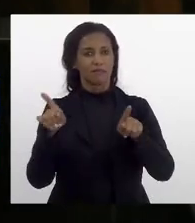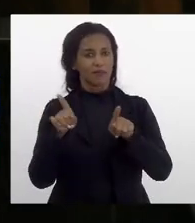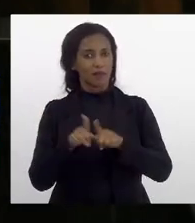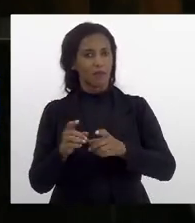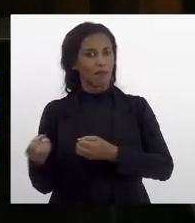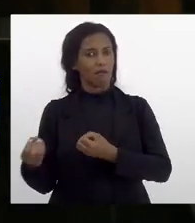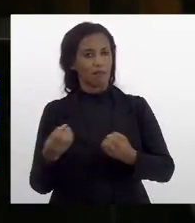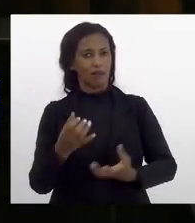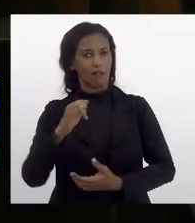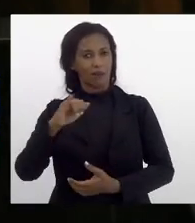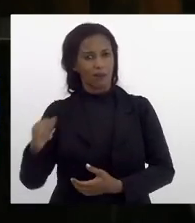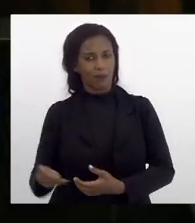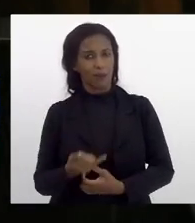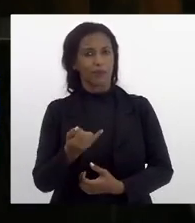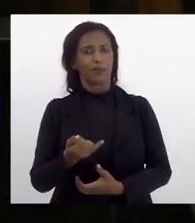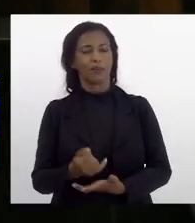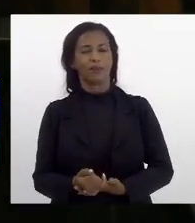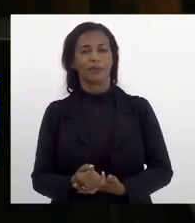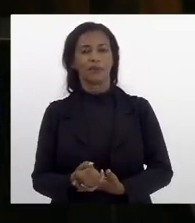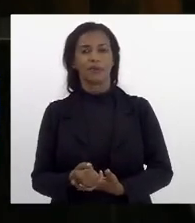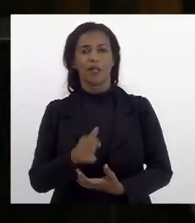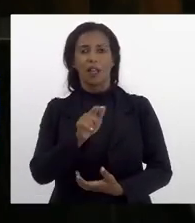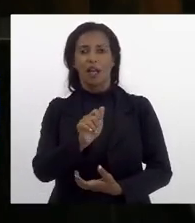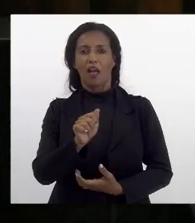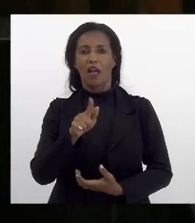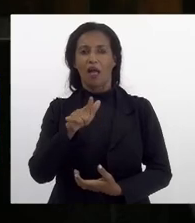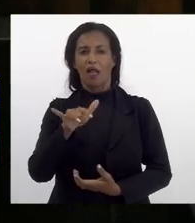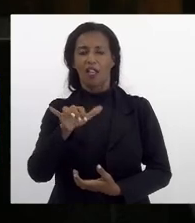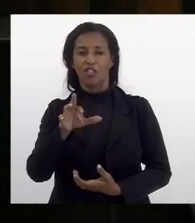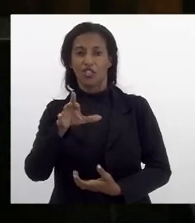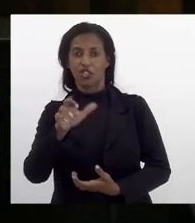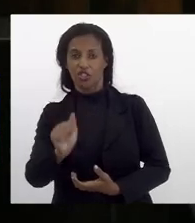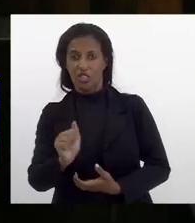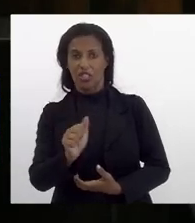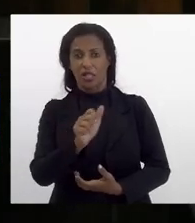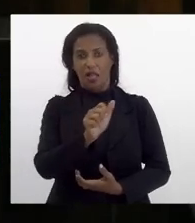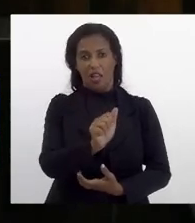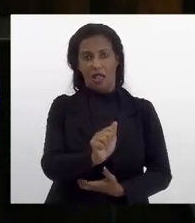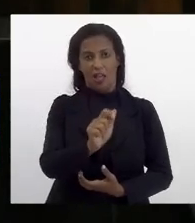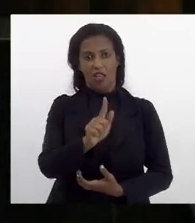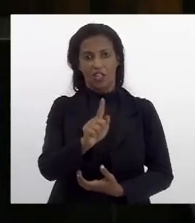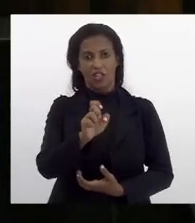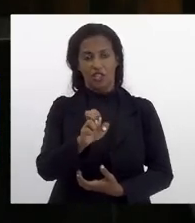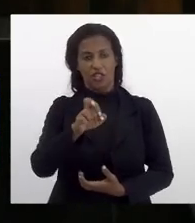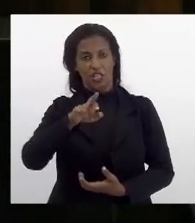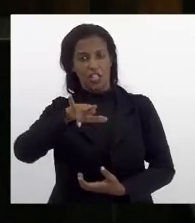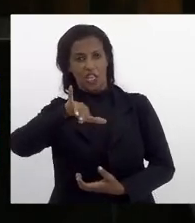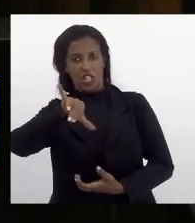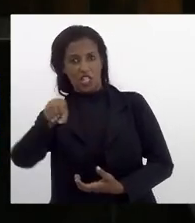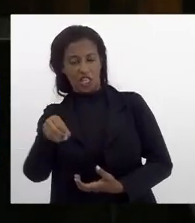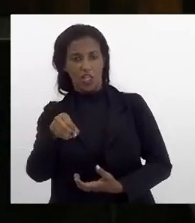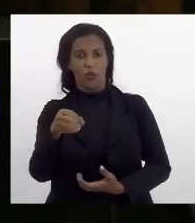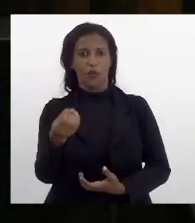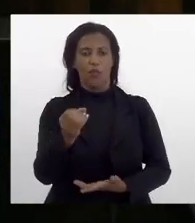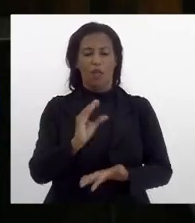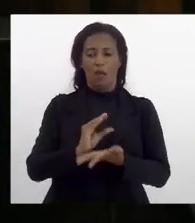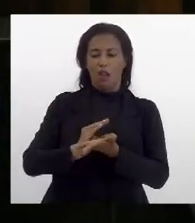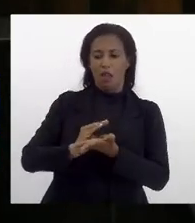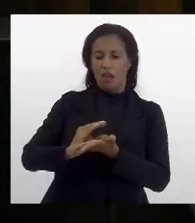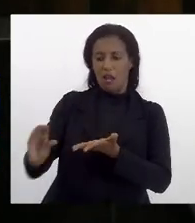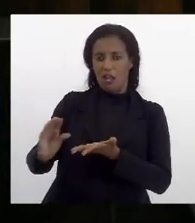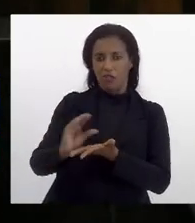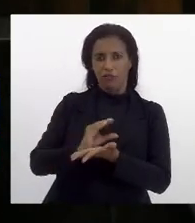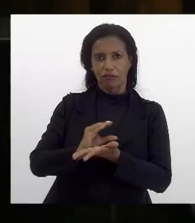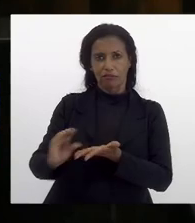a possibilidade da agência estadual de fomento a agirrio abrir linha de crédito